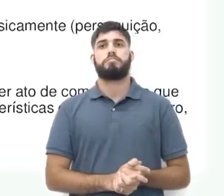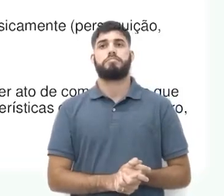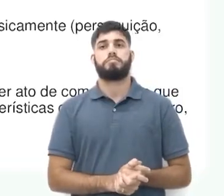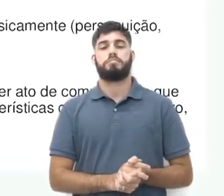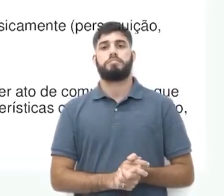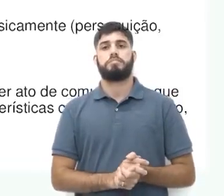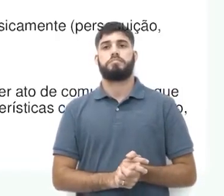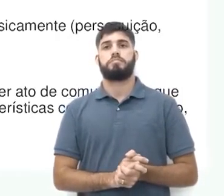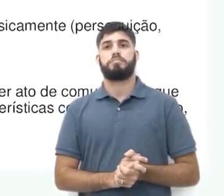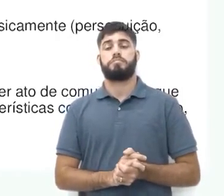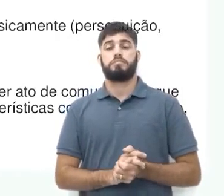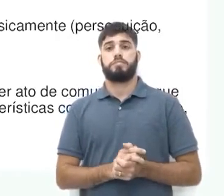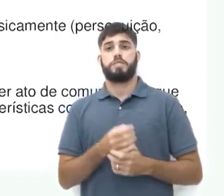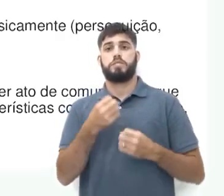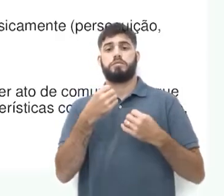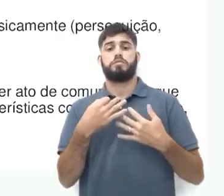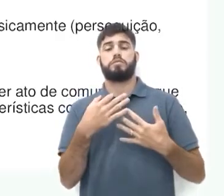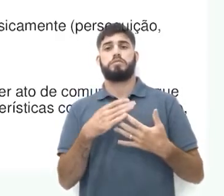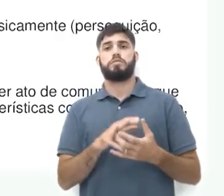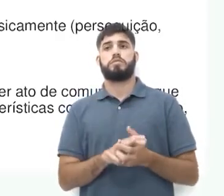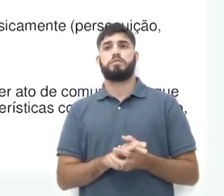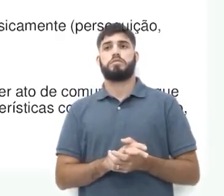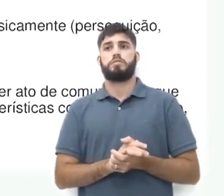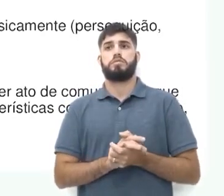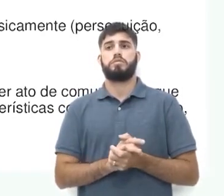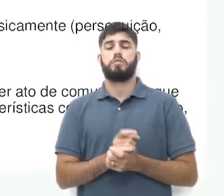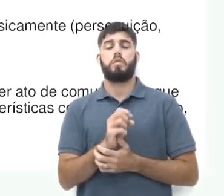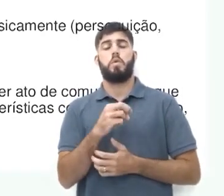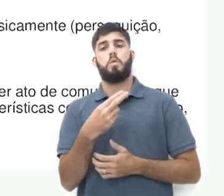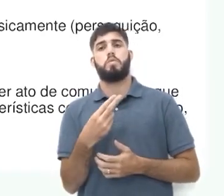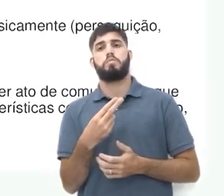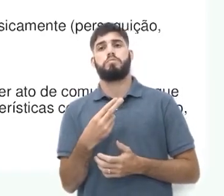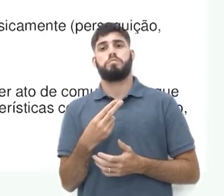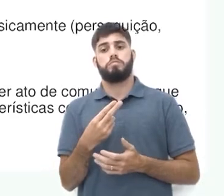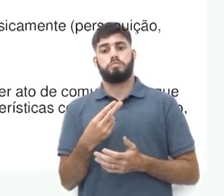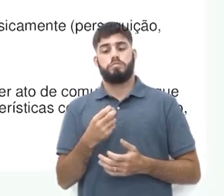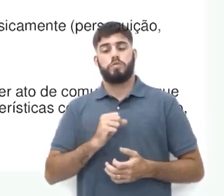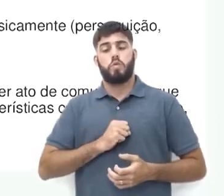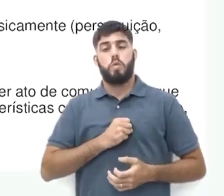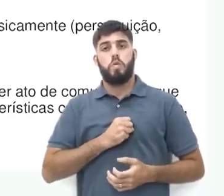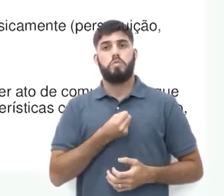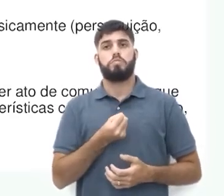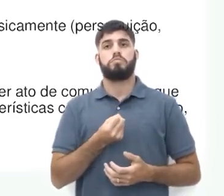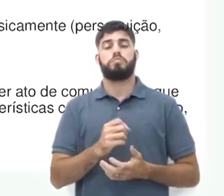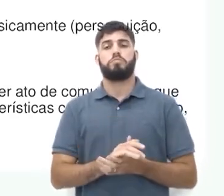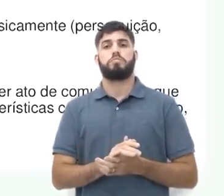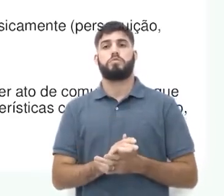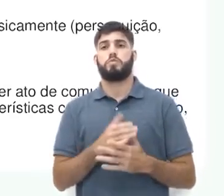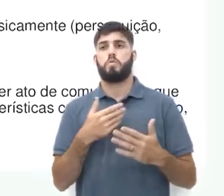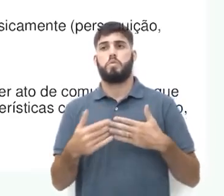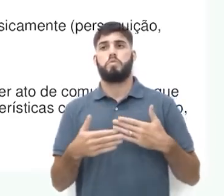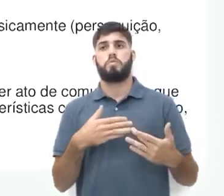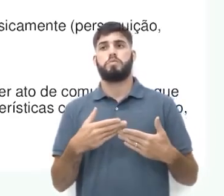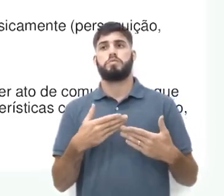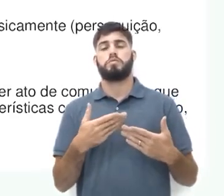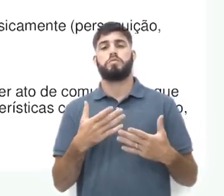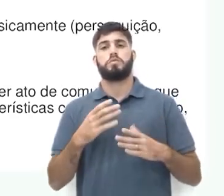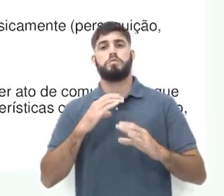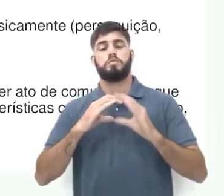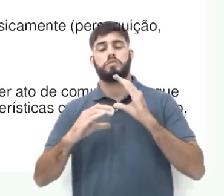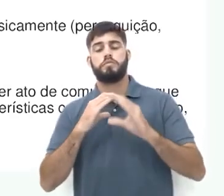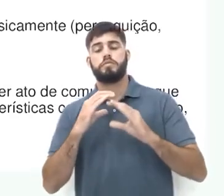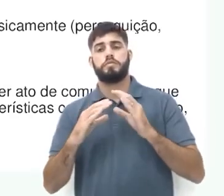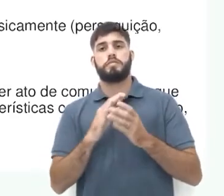Discurso de ódio ou incitamento ao ódio é de alguma forma genérica qualquer ato de comunicação que